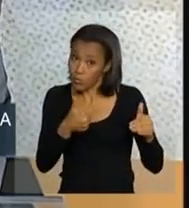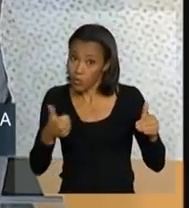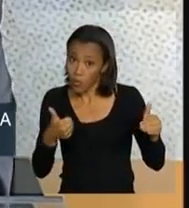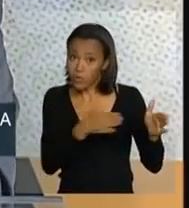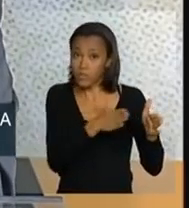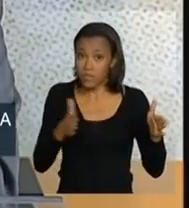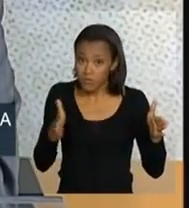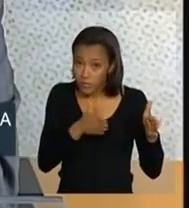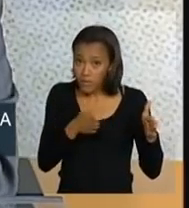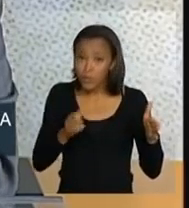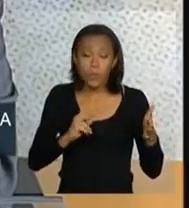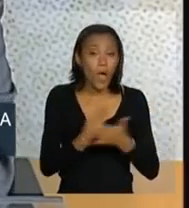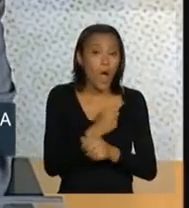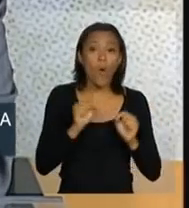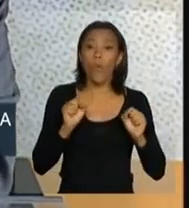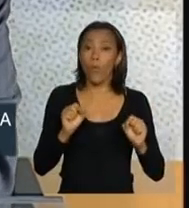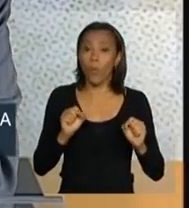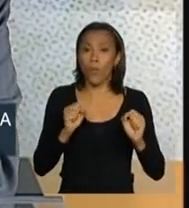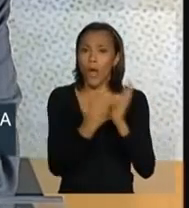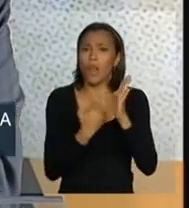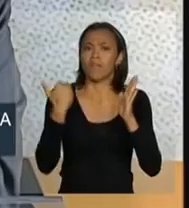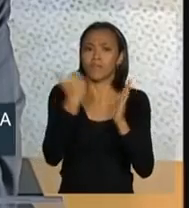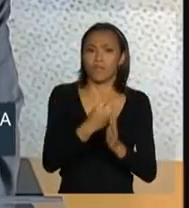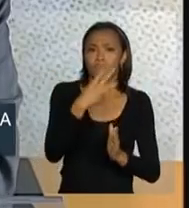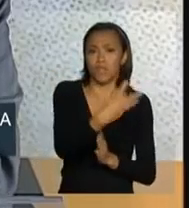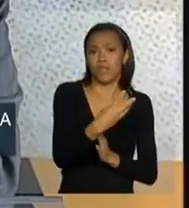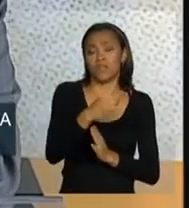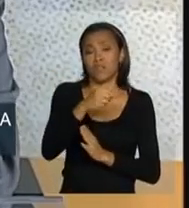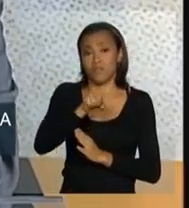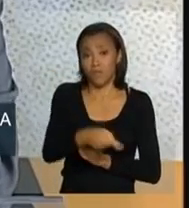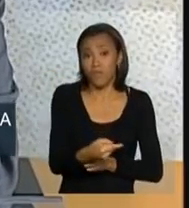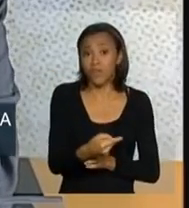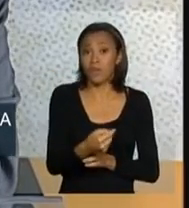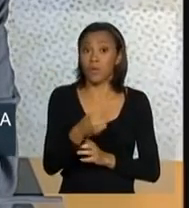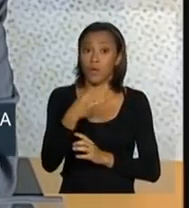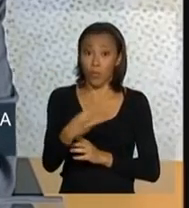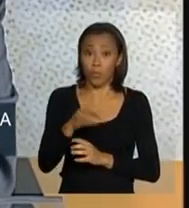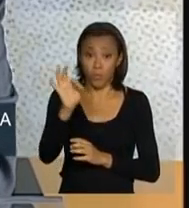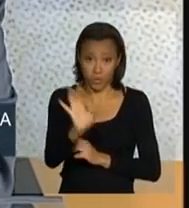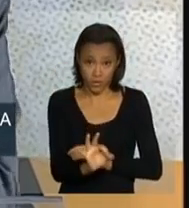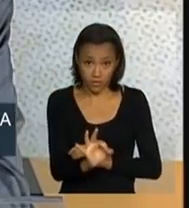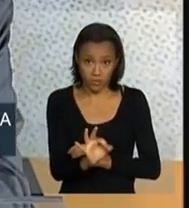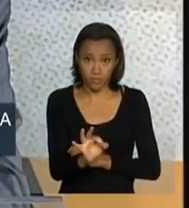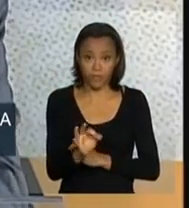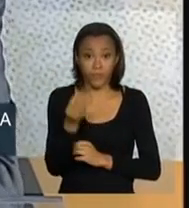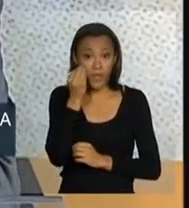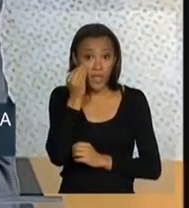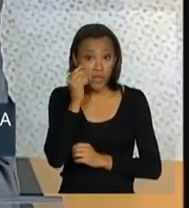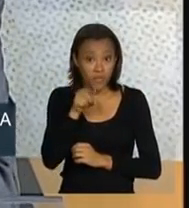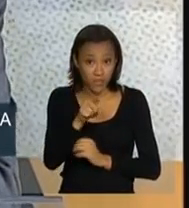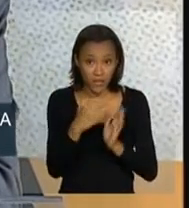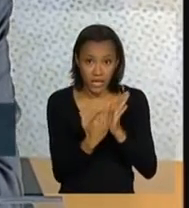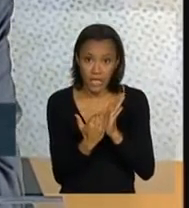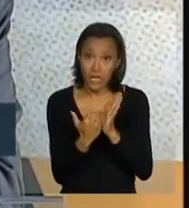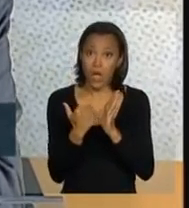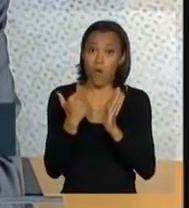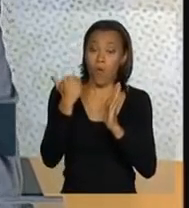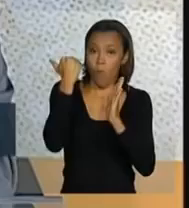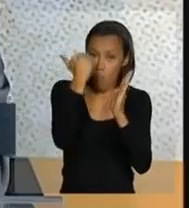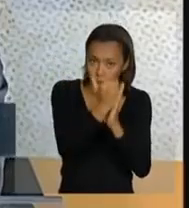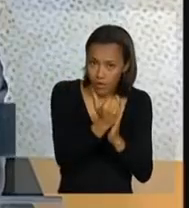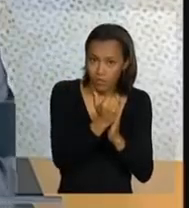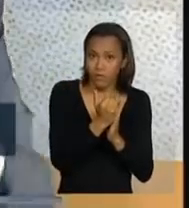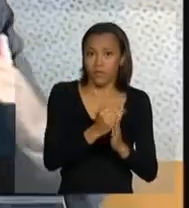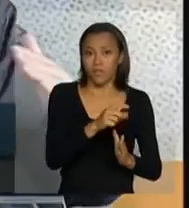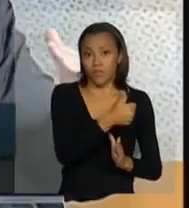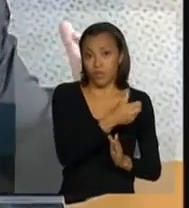neste período, uma elevação de 13,1%, 46.827. Então, vejam a ascendência de 2008 a